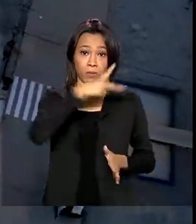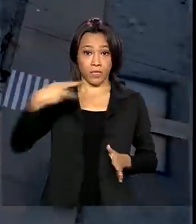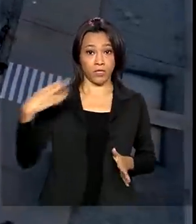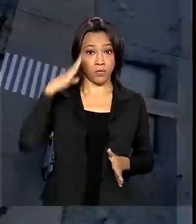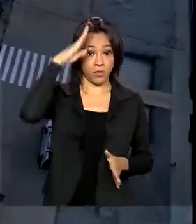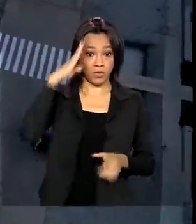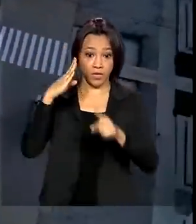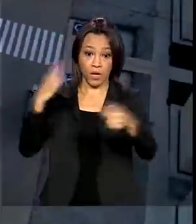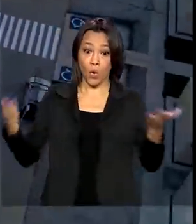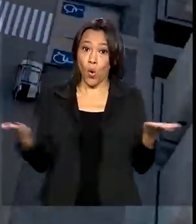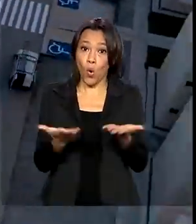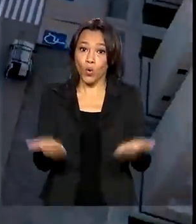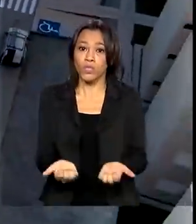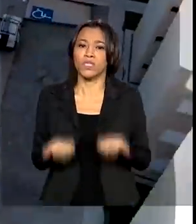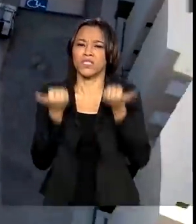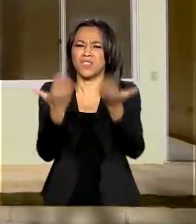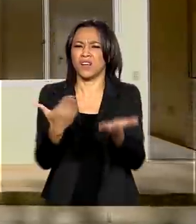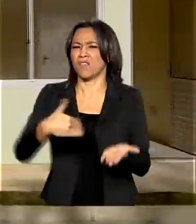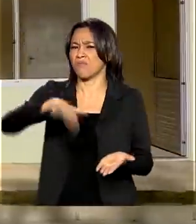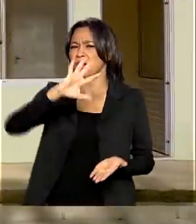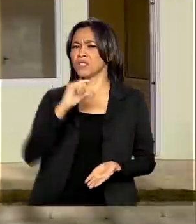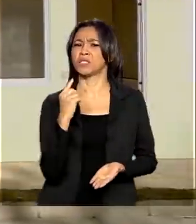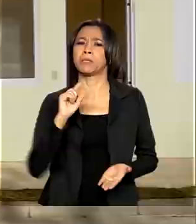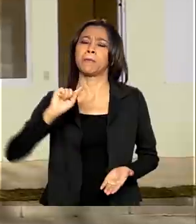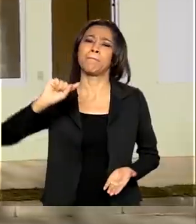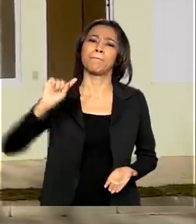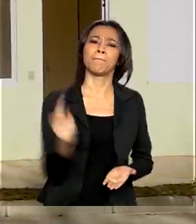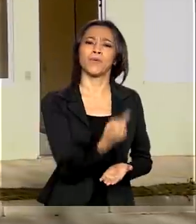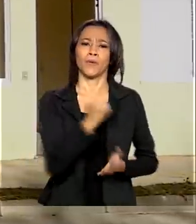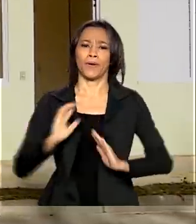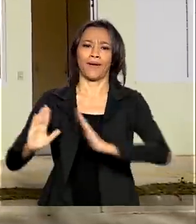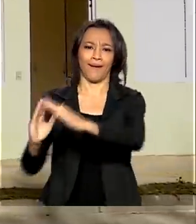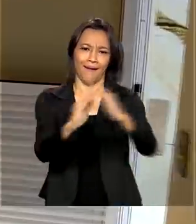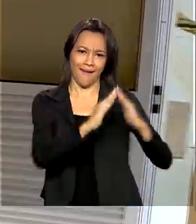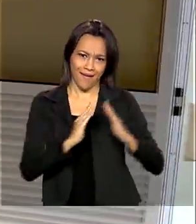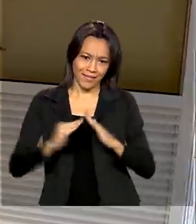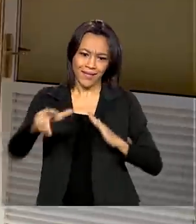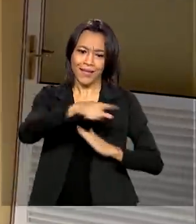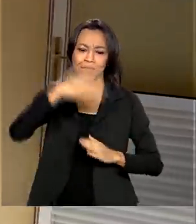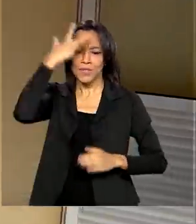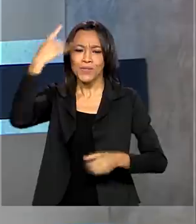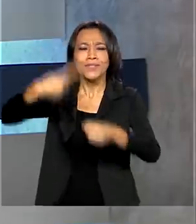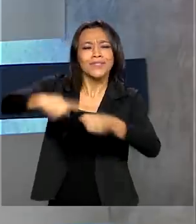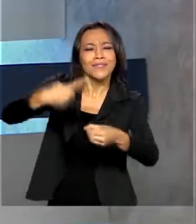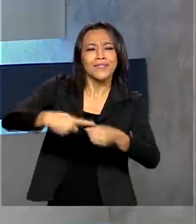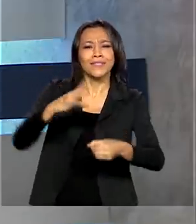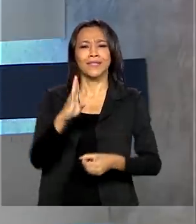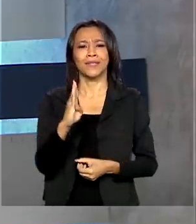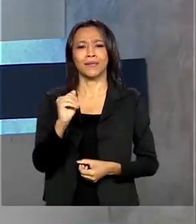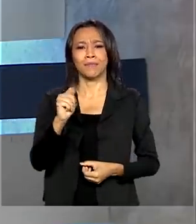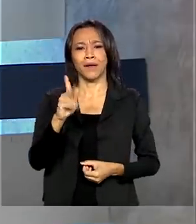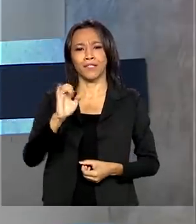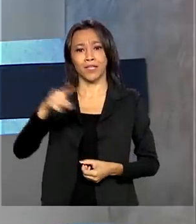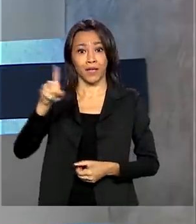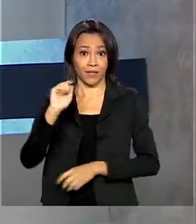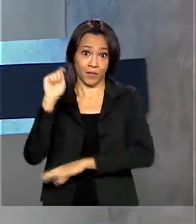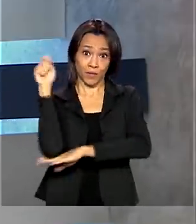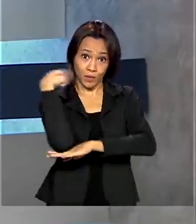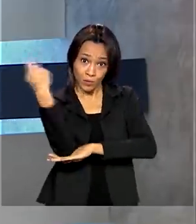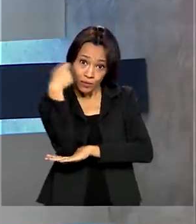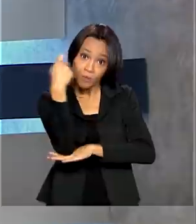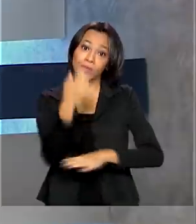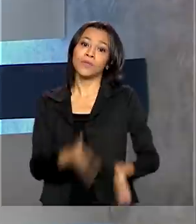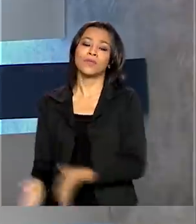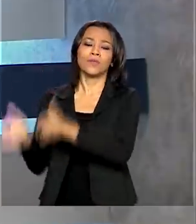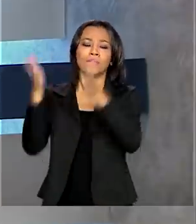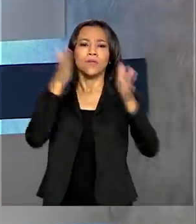Bolsonaro entrega hoje mais de mil casas populares a moradores de Bagé, no interior do Rio Grande do Sul. 4